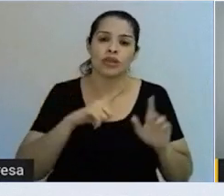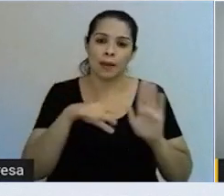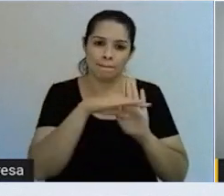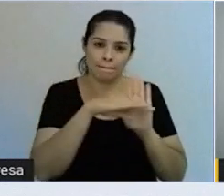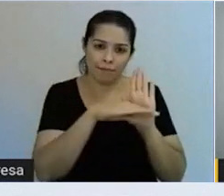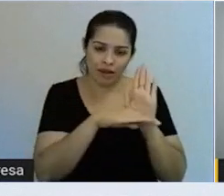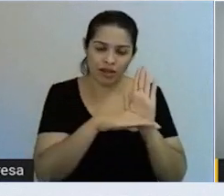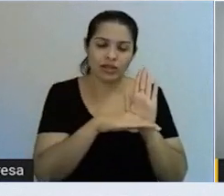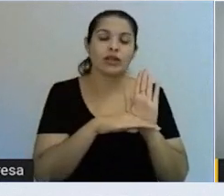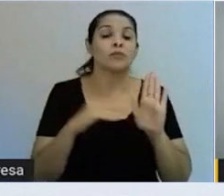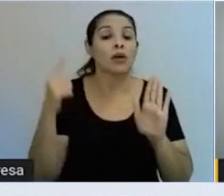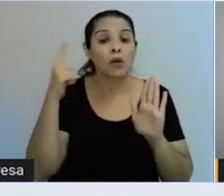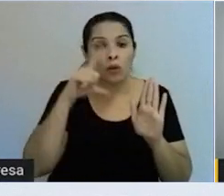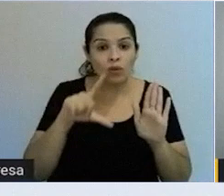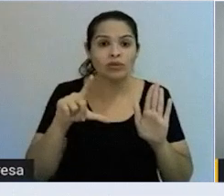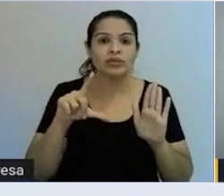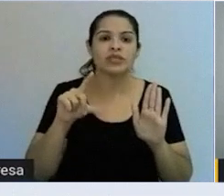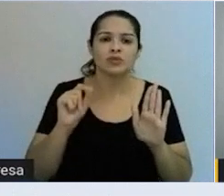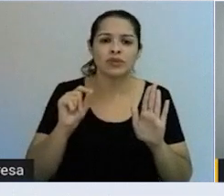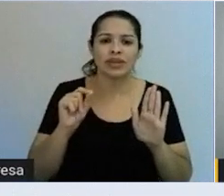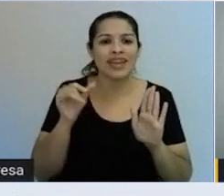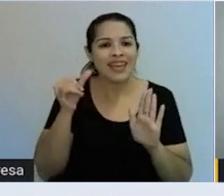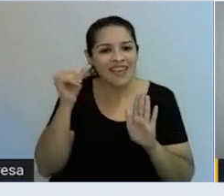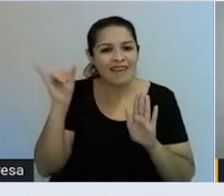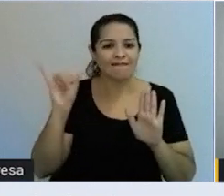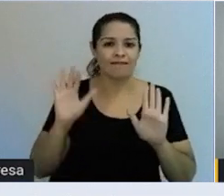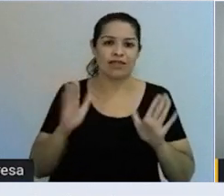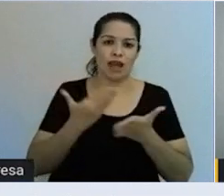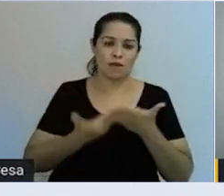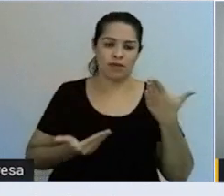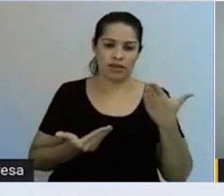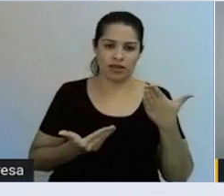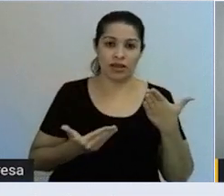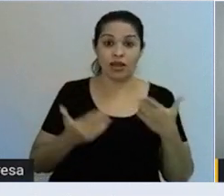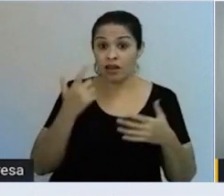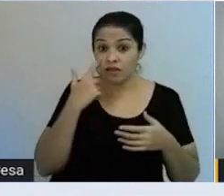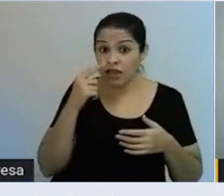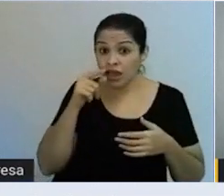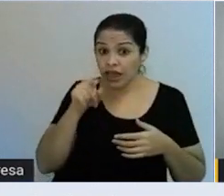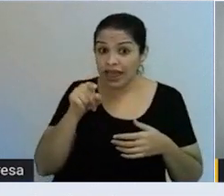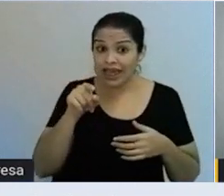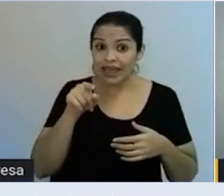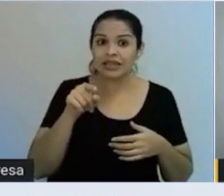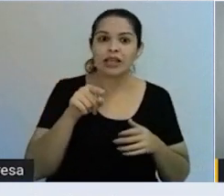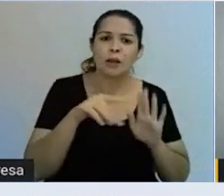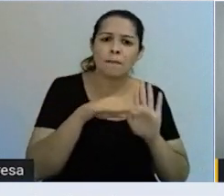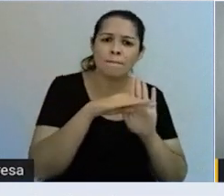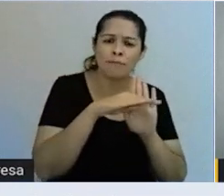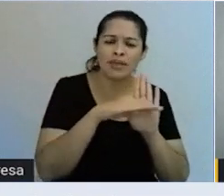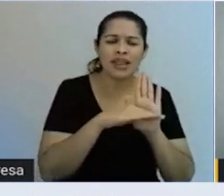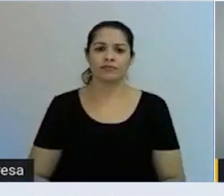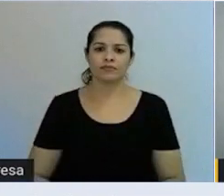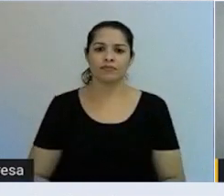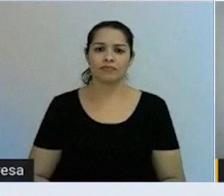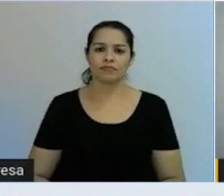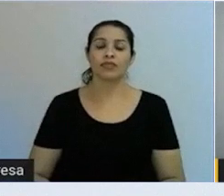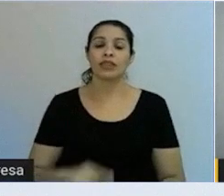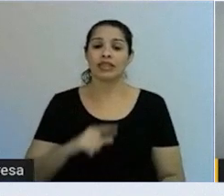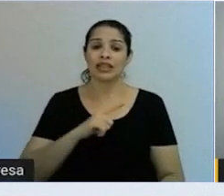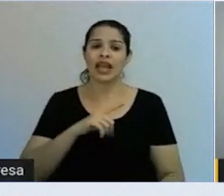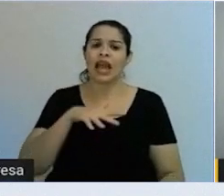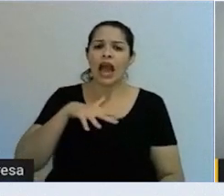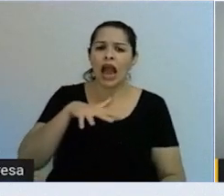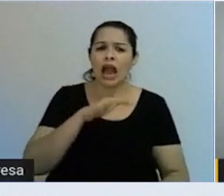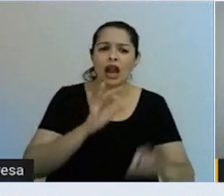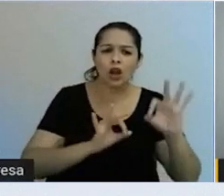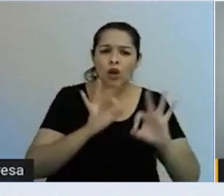melhorias para eliminar isso. Então, como a gente pode ver, esse pilar, ele é extremamente estratégico. Você pode ver que